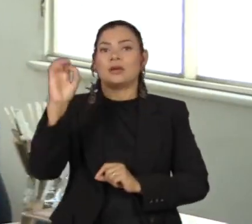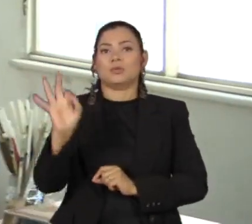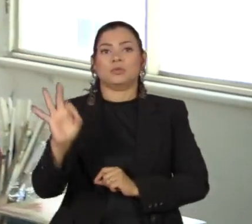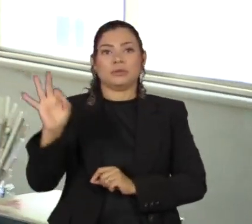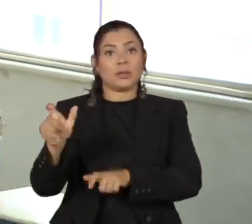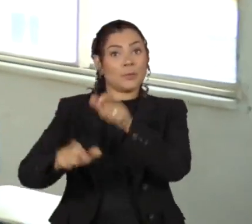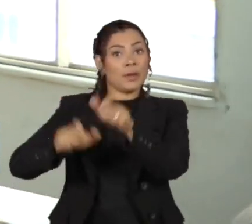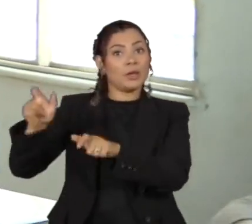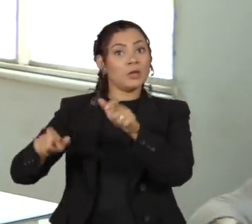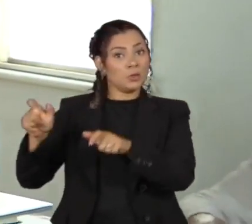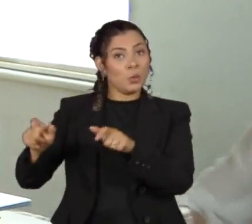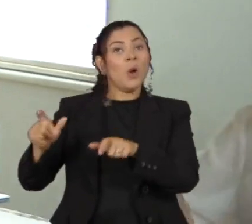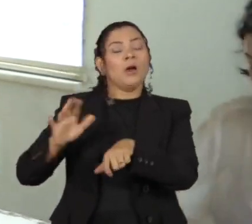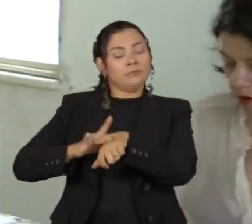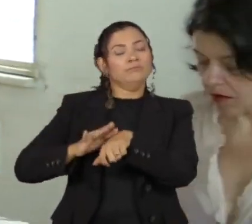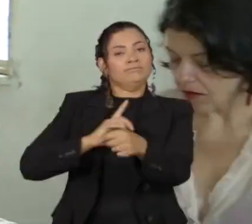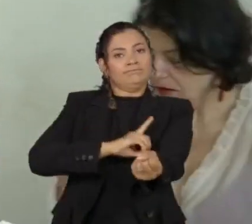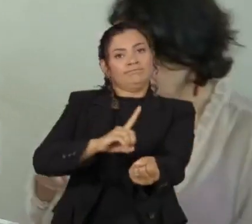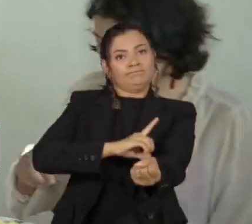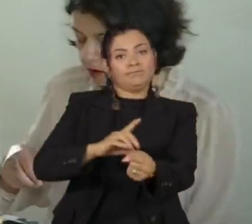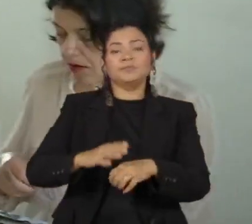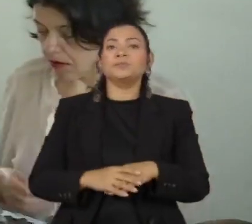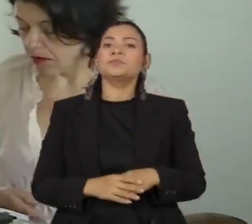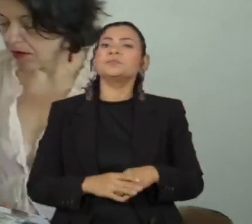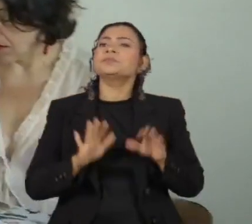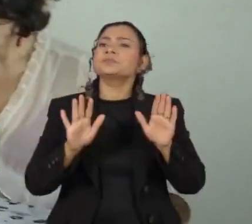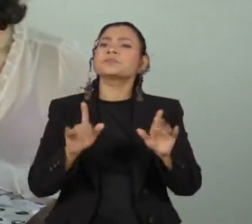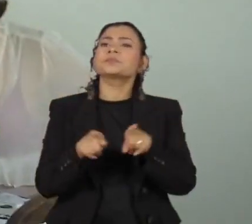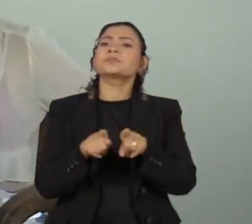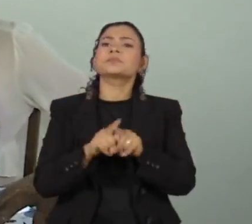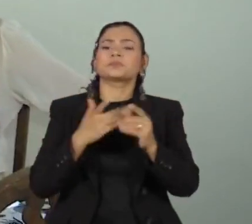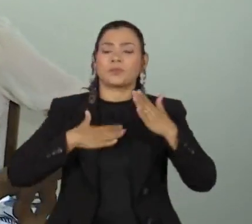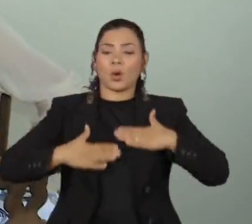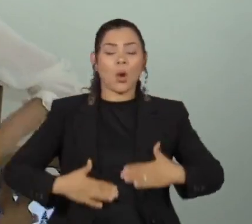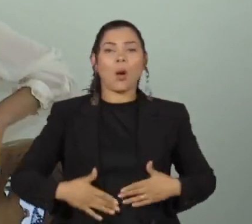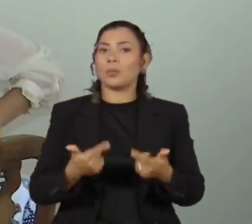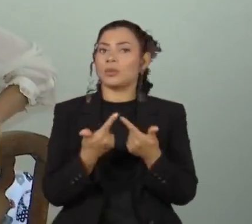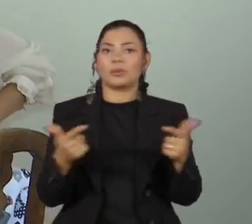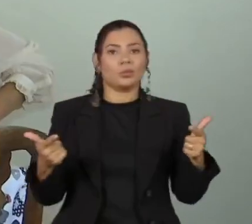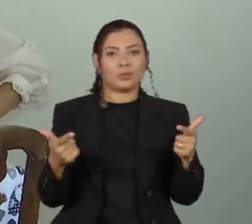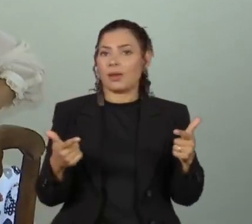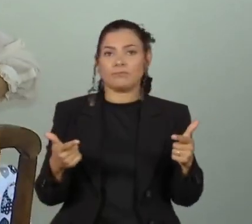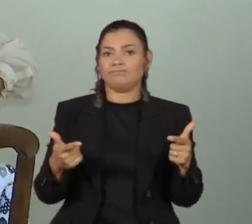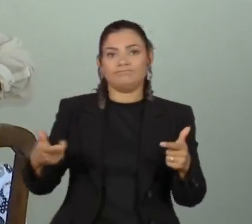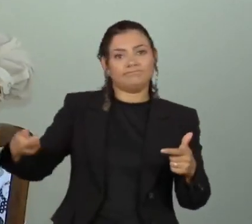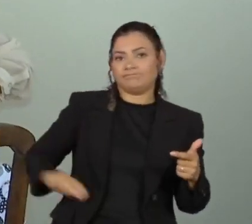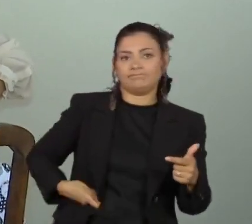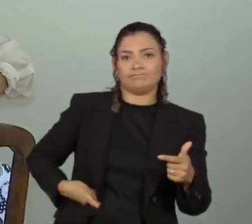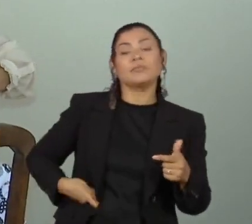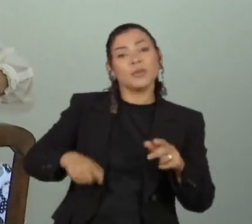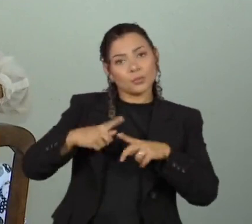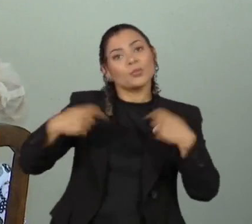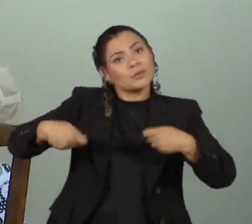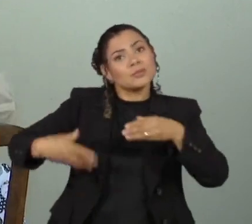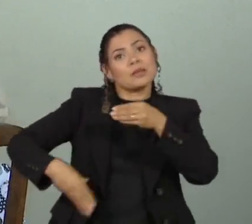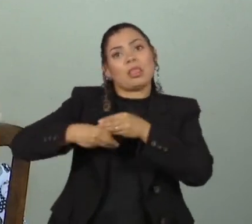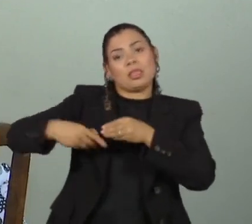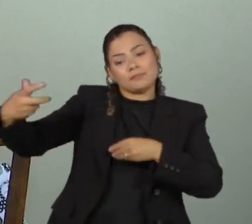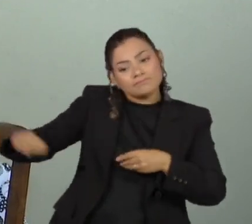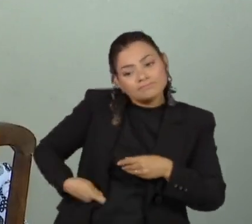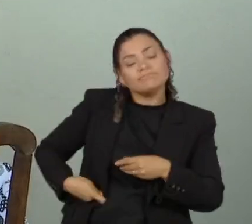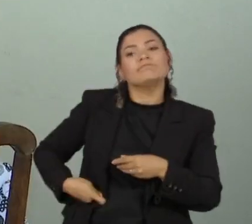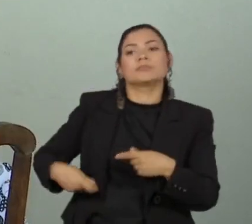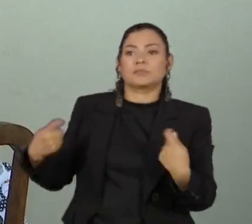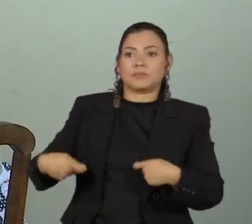% das pessoas com a doença. Nesses casos em que o organismo não produz o hormônio, o medicamento é necessário para manter